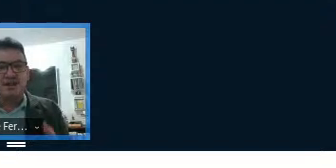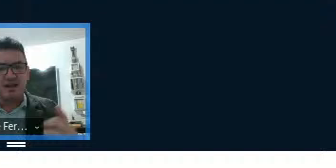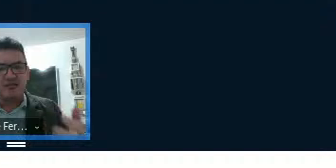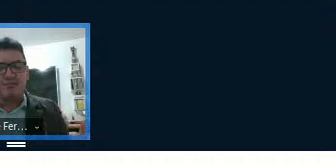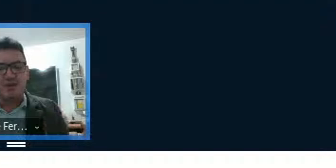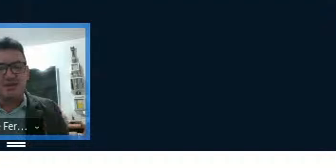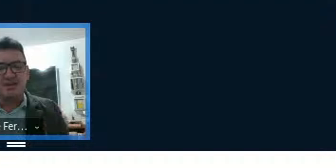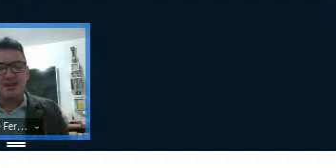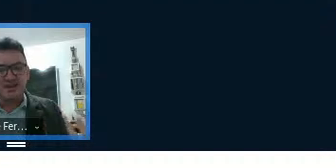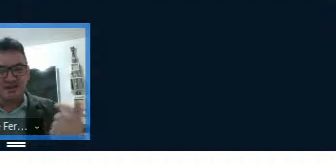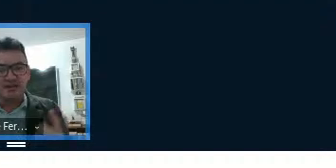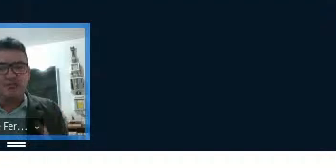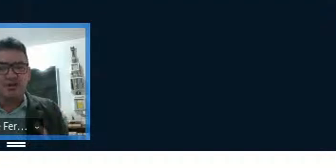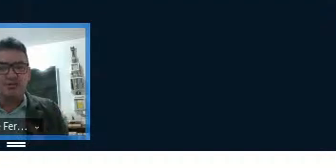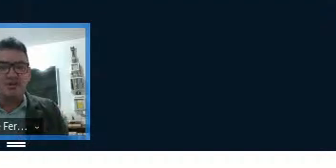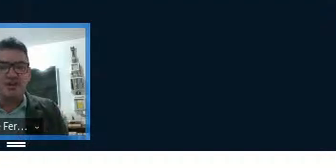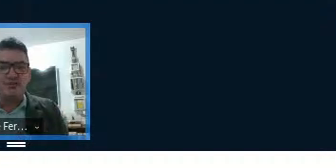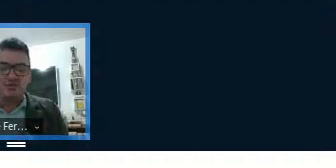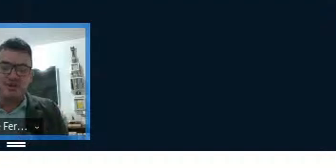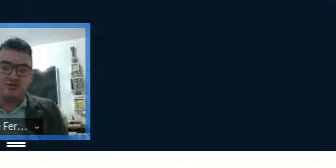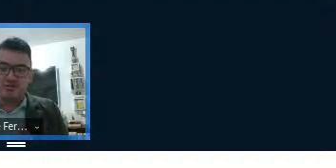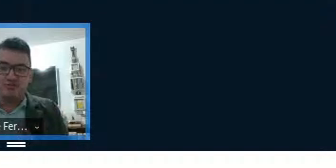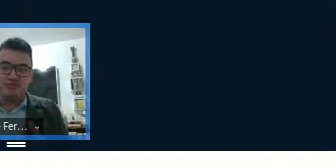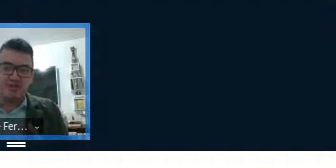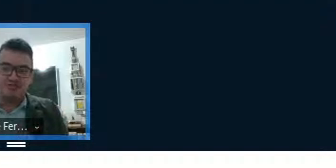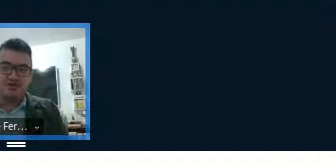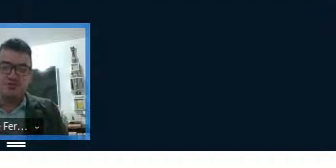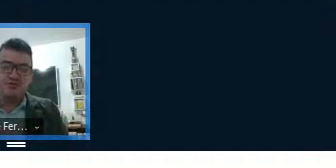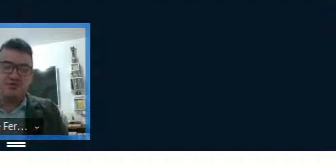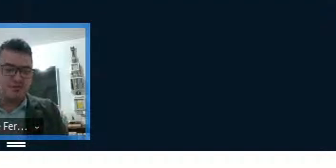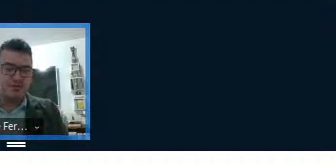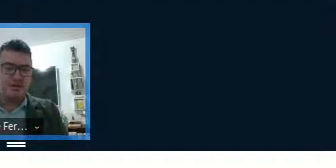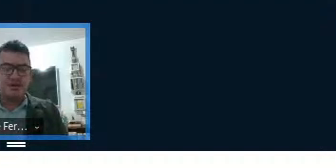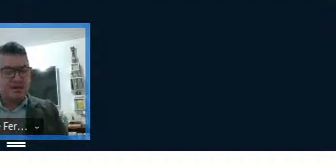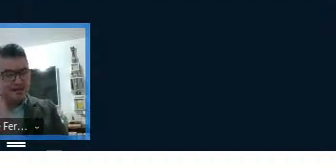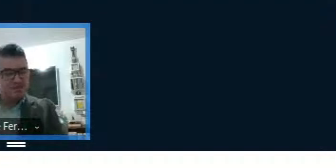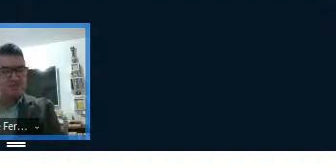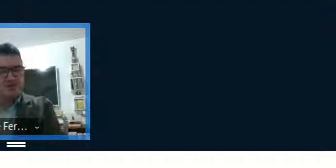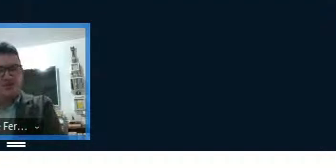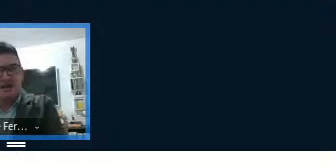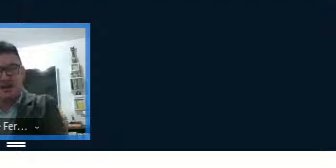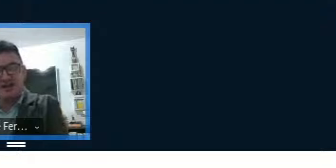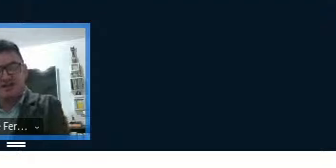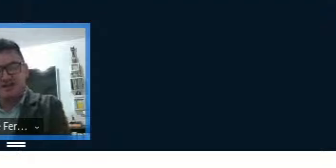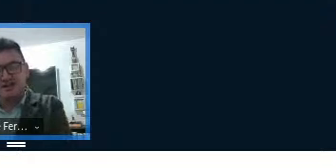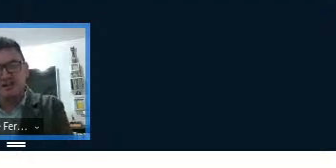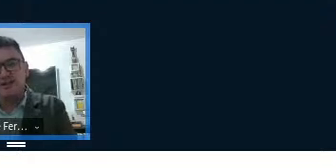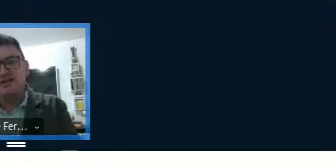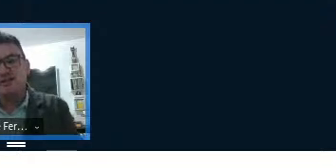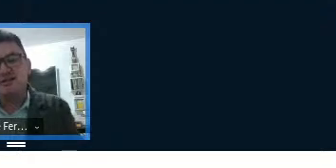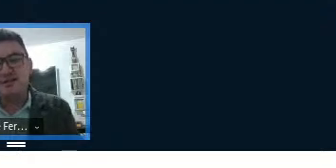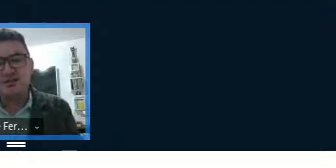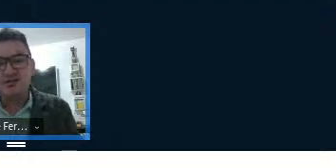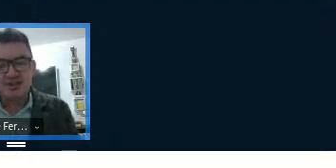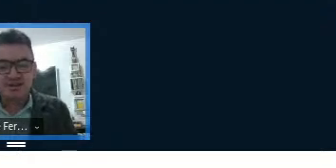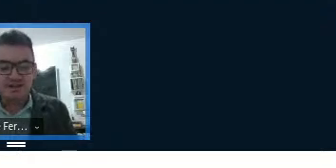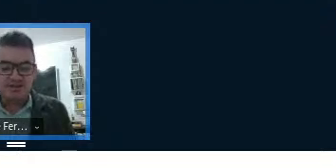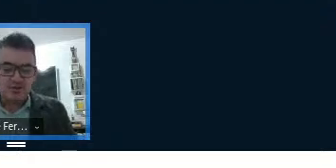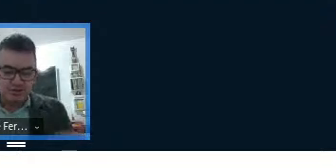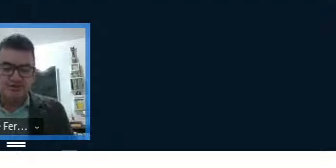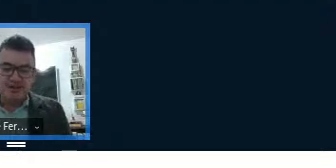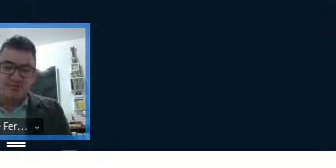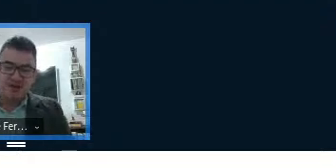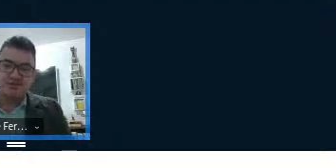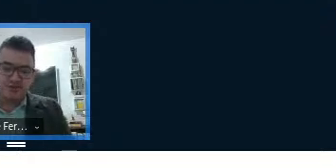essa é uma perda e também um ganho, porque o novo texto, de alguma forma, ele surgiu lá, e com